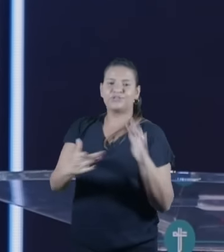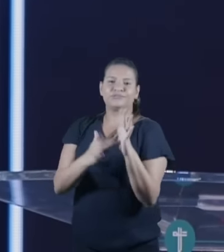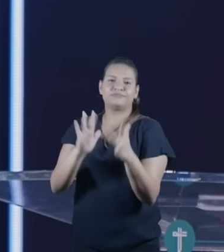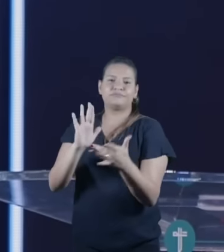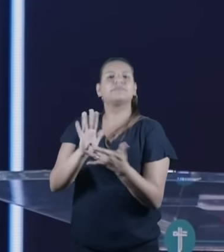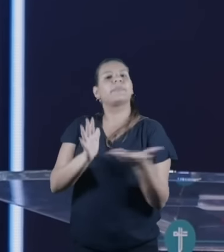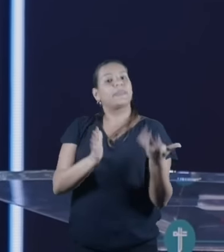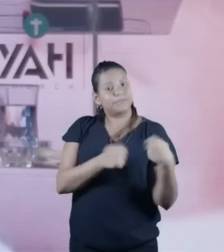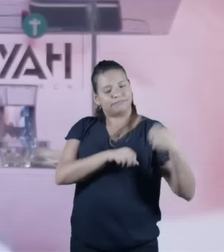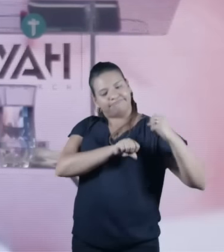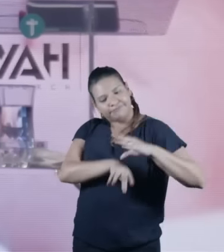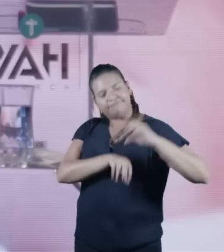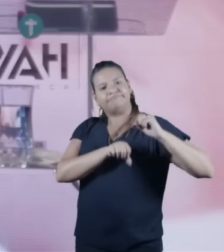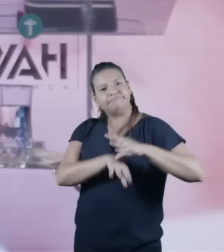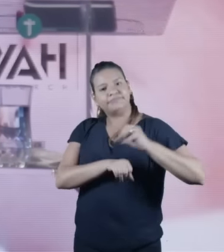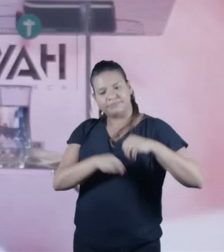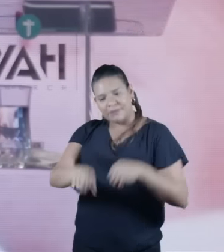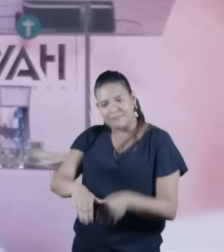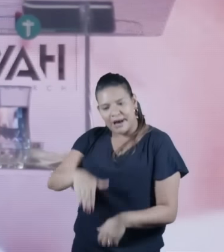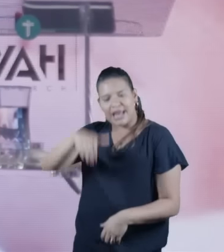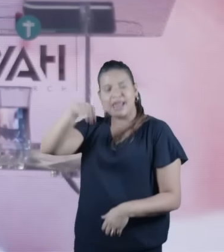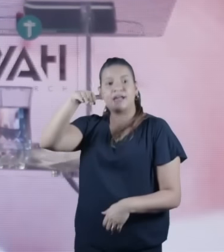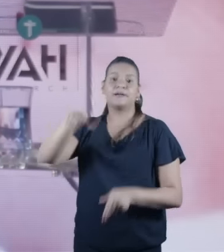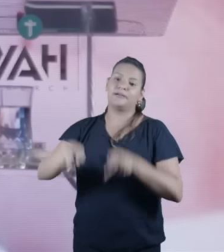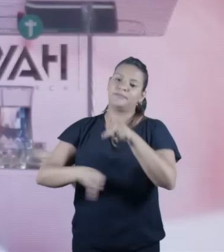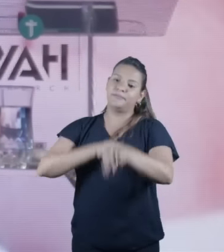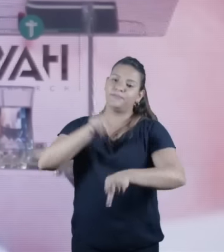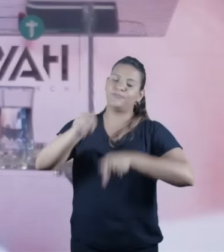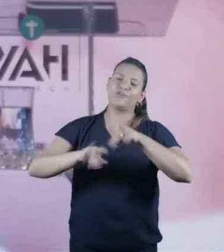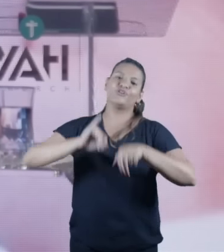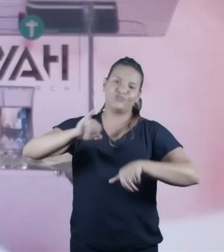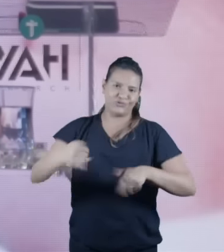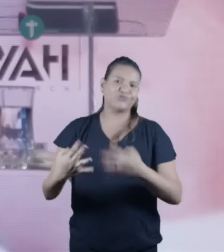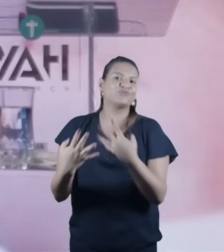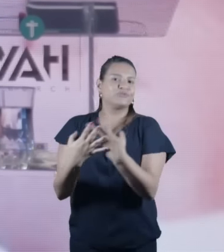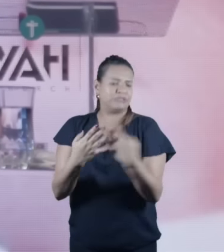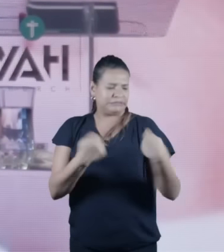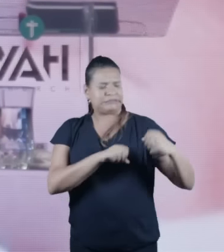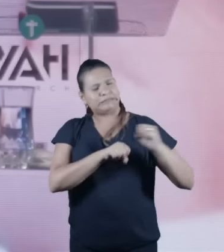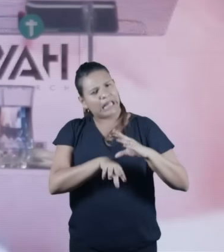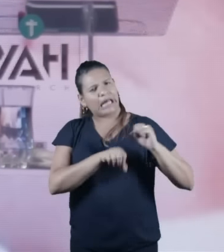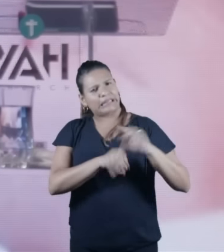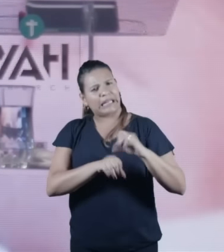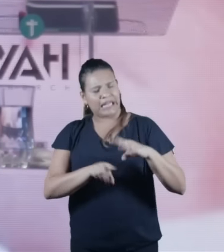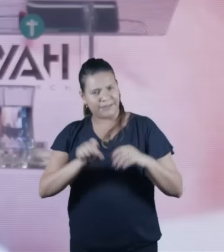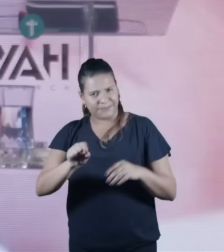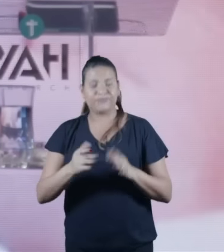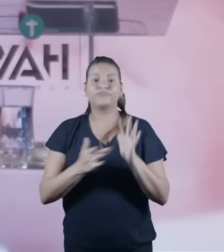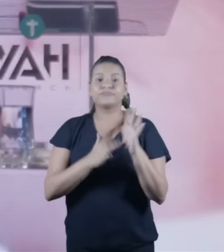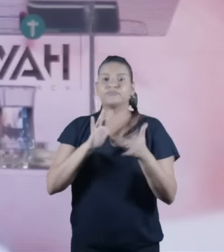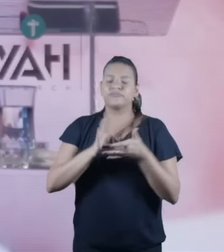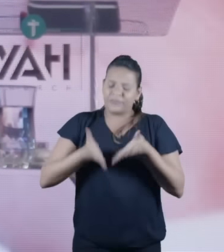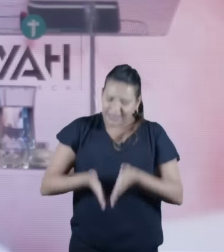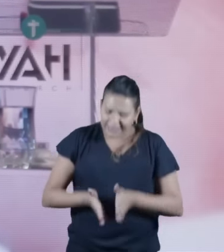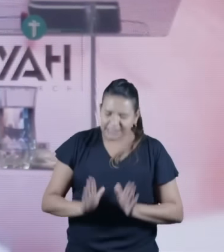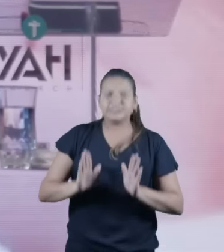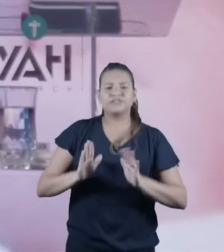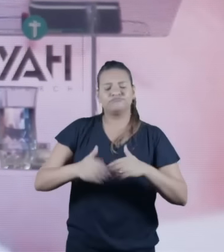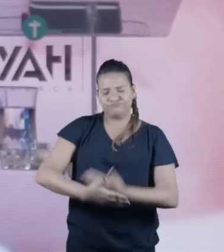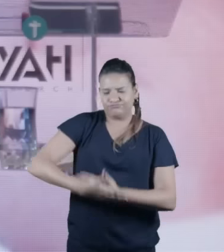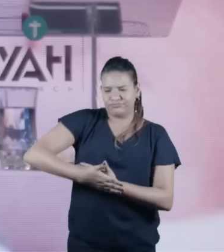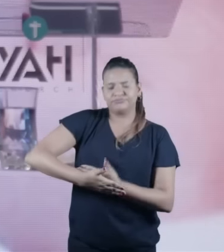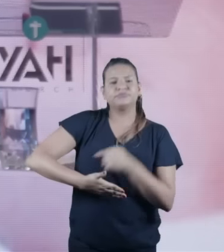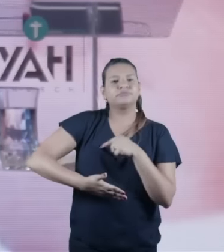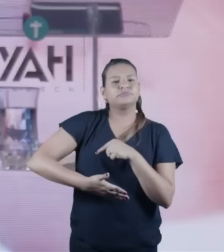por isso, a primeira coisa que eles fazem quando Jesus nasce, no oitavo dia, é a circuncisão. O pastor Lamartine comentou